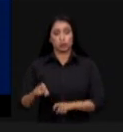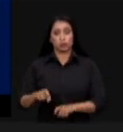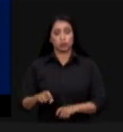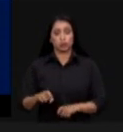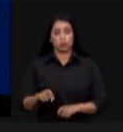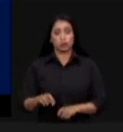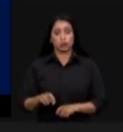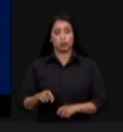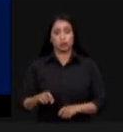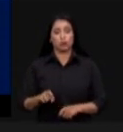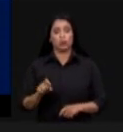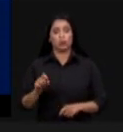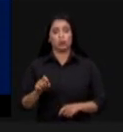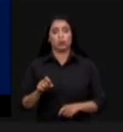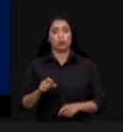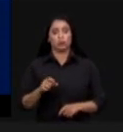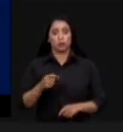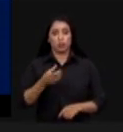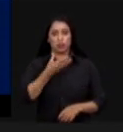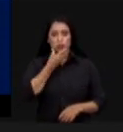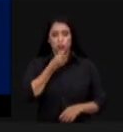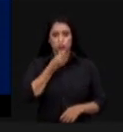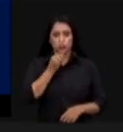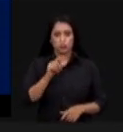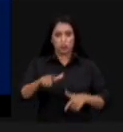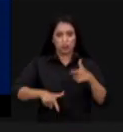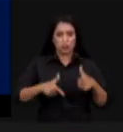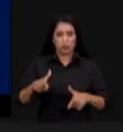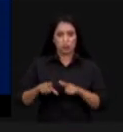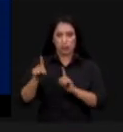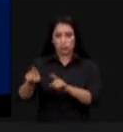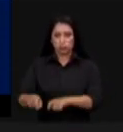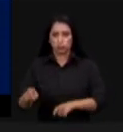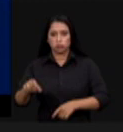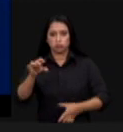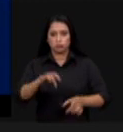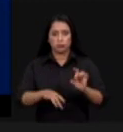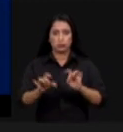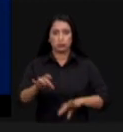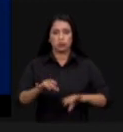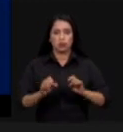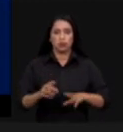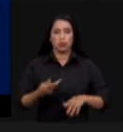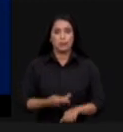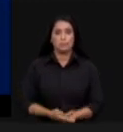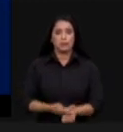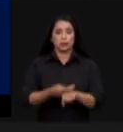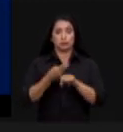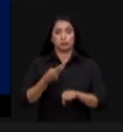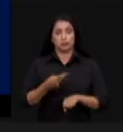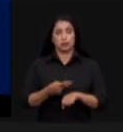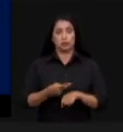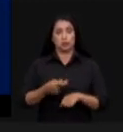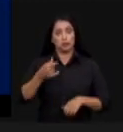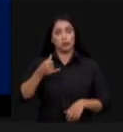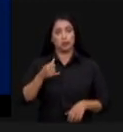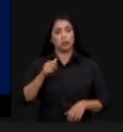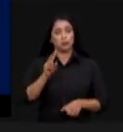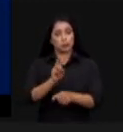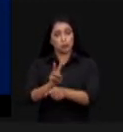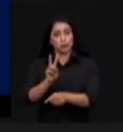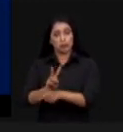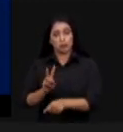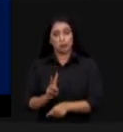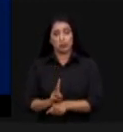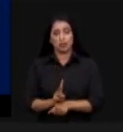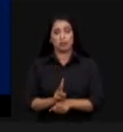incentivados, premiados, porque não bonificados, por preservar o meio ambiente para o Brasil e para